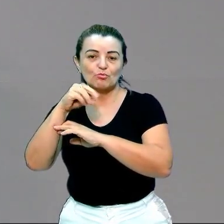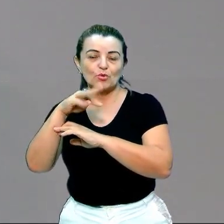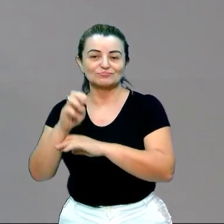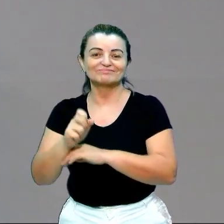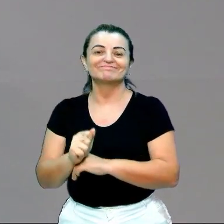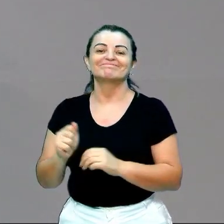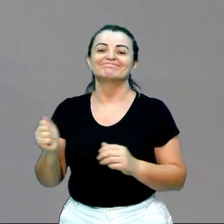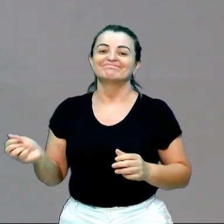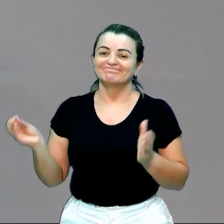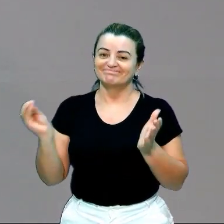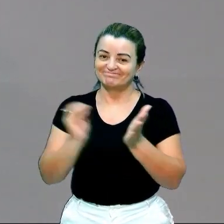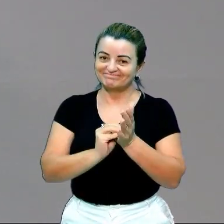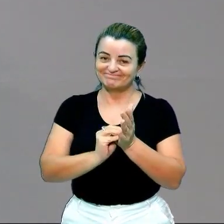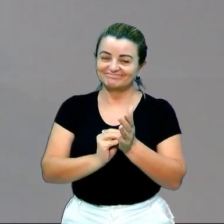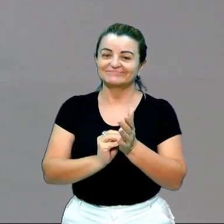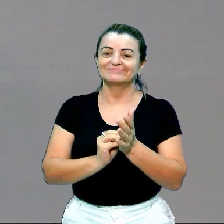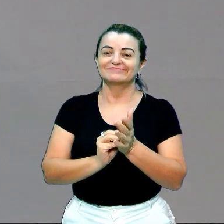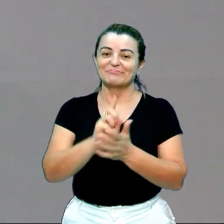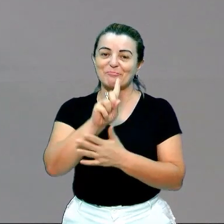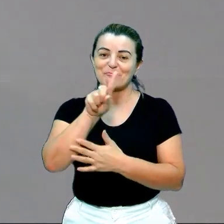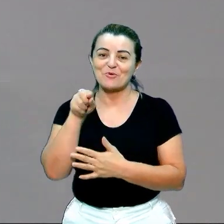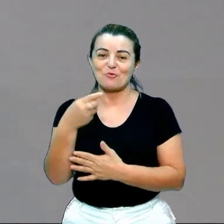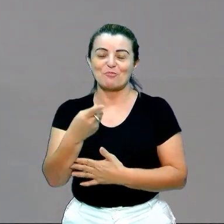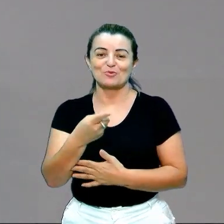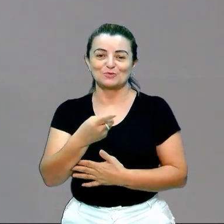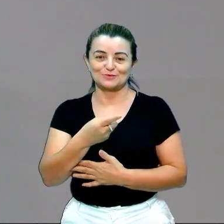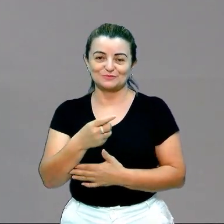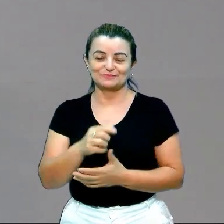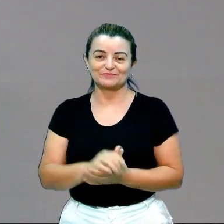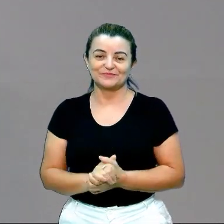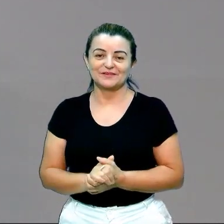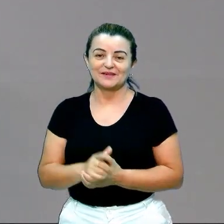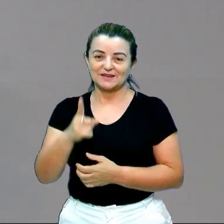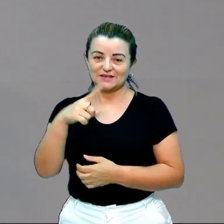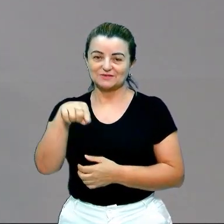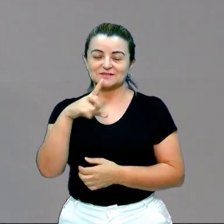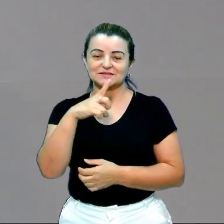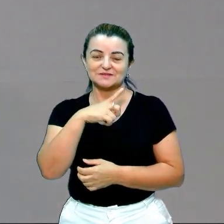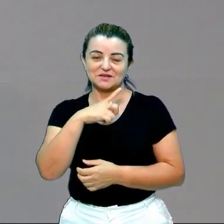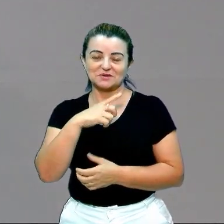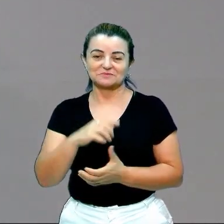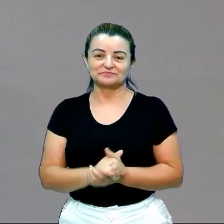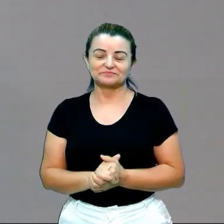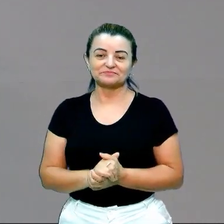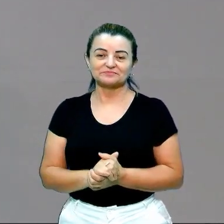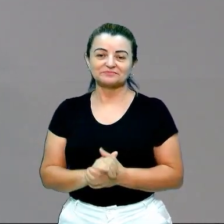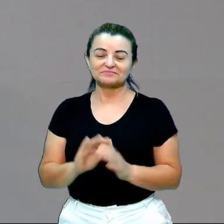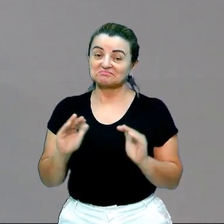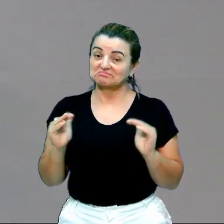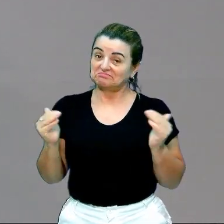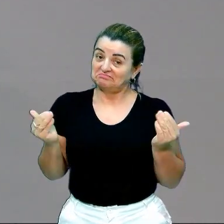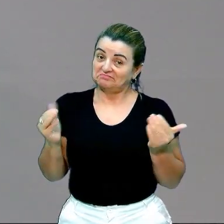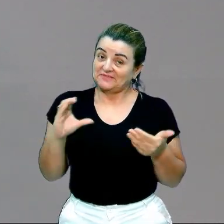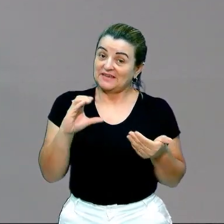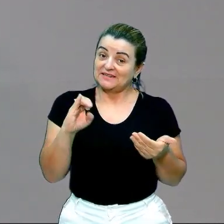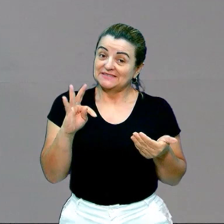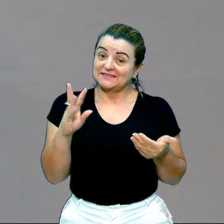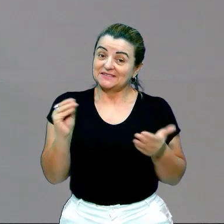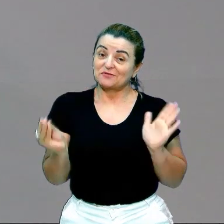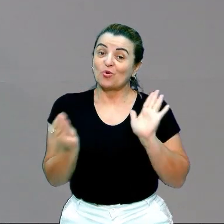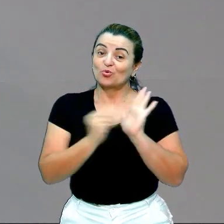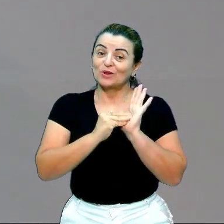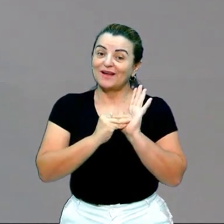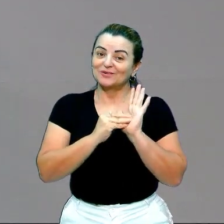gente? Que é o sonho de vocês, e o meu também, que vocês tirem mil pontos na redação. E a citação ficou justamente no título.